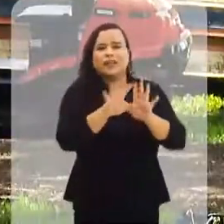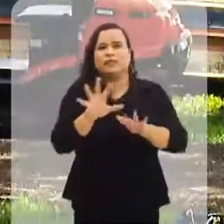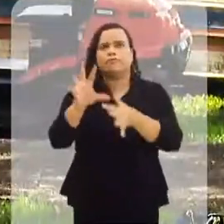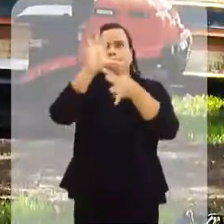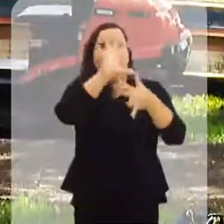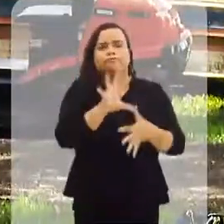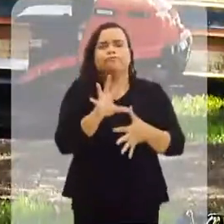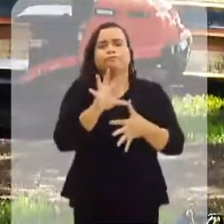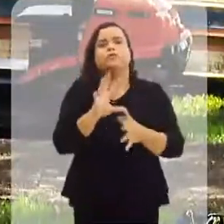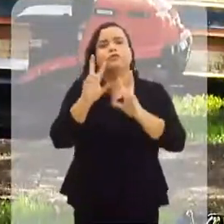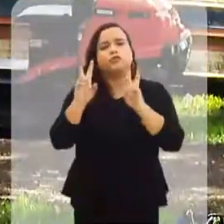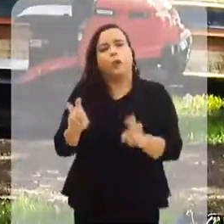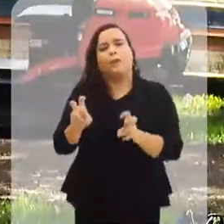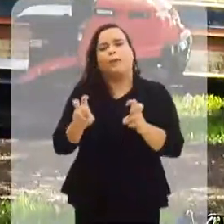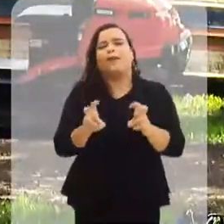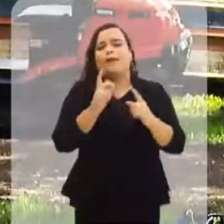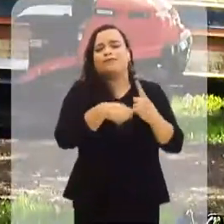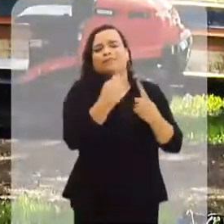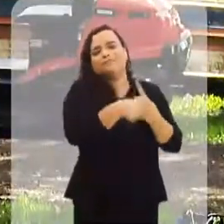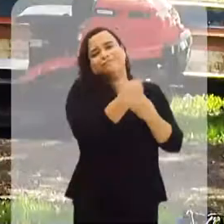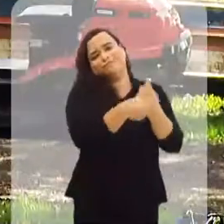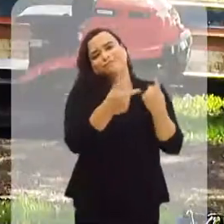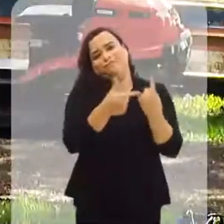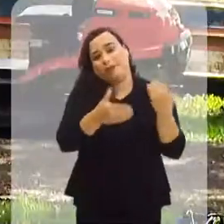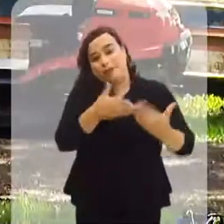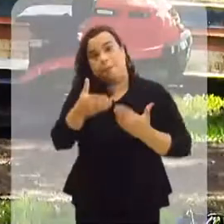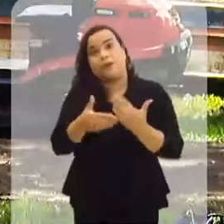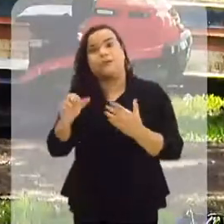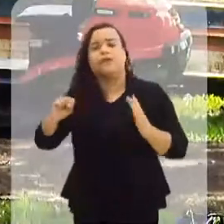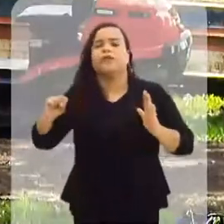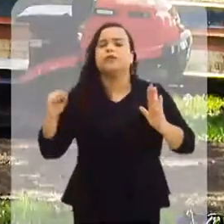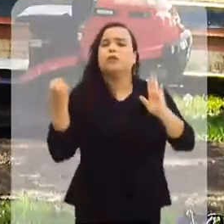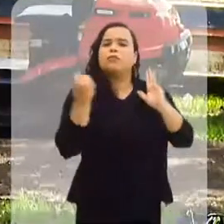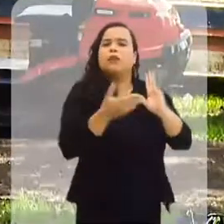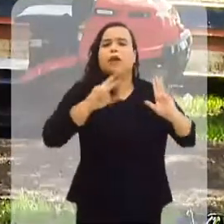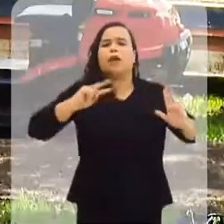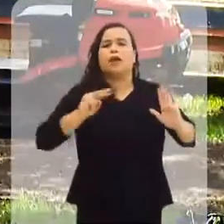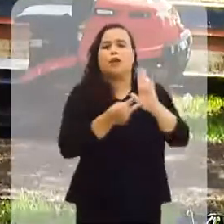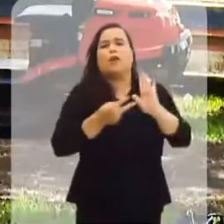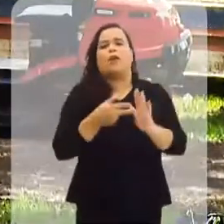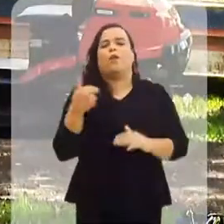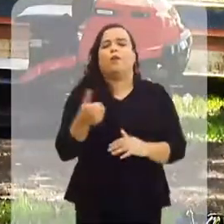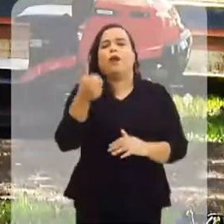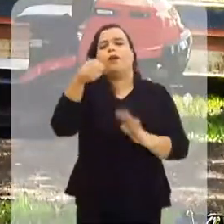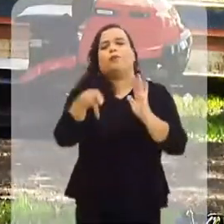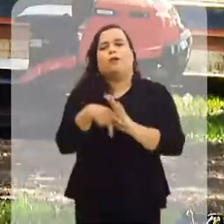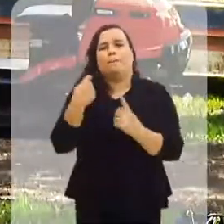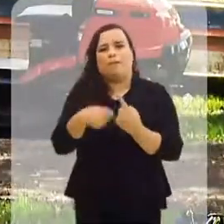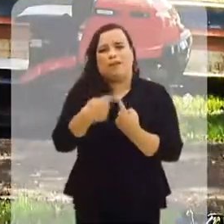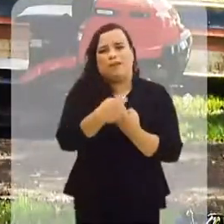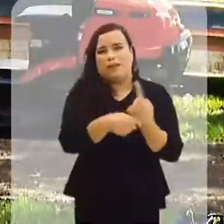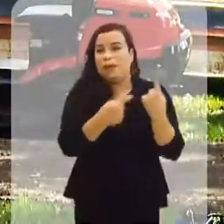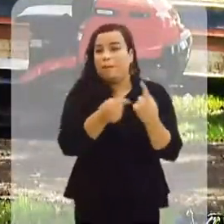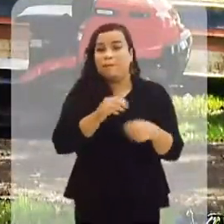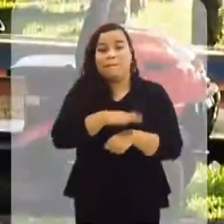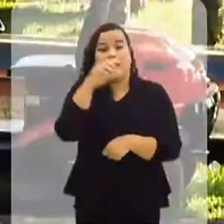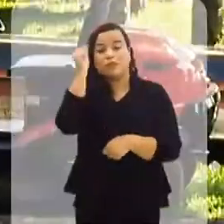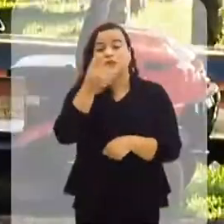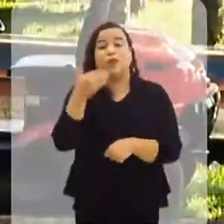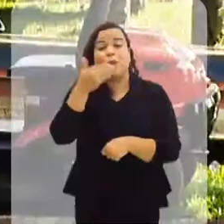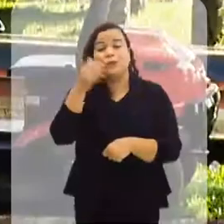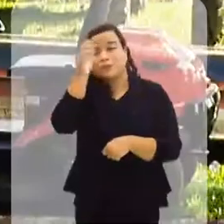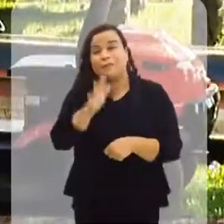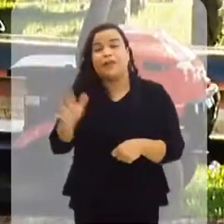indicação geográfica da cultura da banana. Esse processo é de grande importância para o reconhecimento da qualidade da nossa banana.